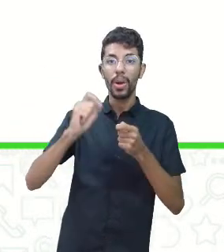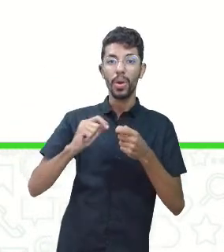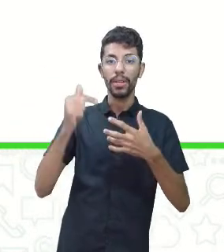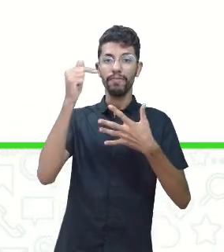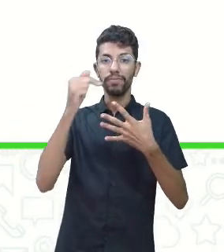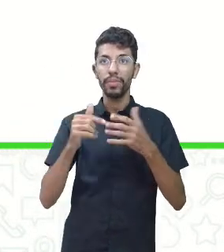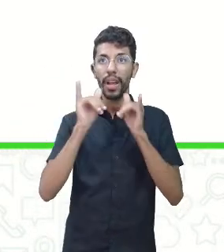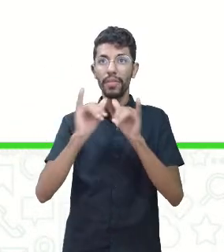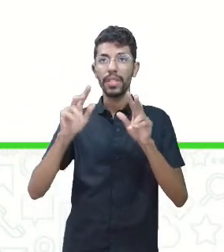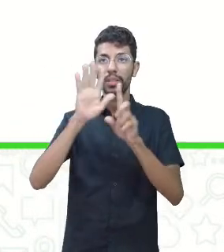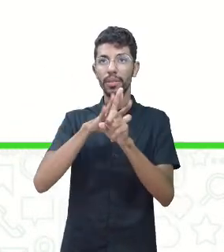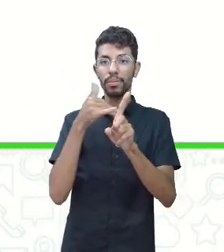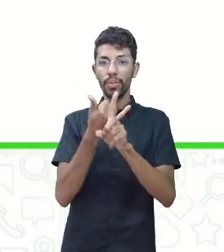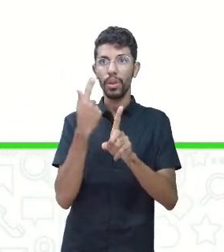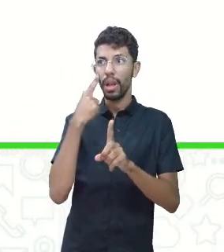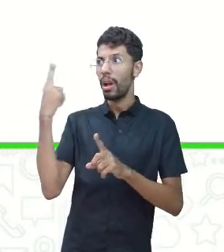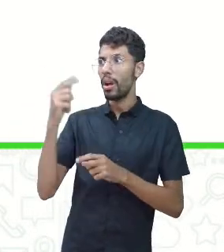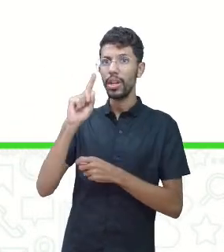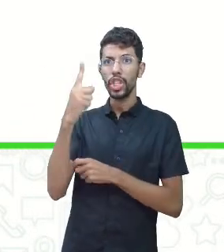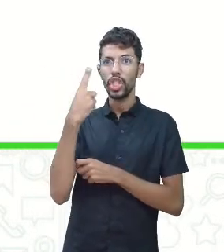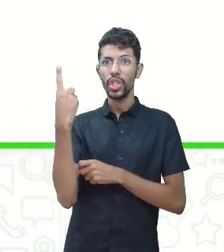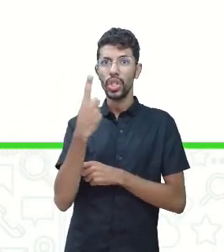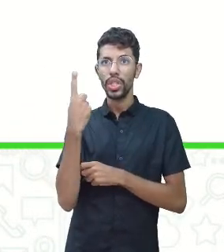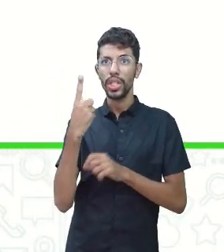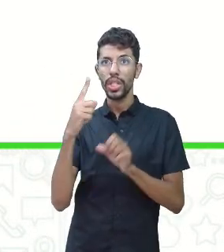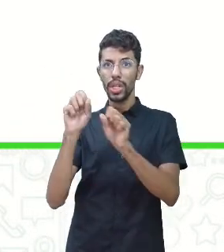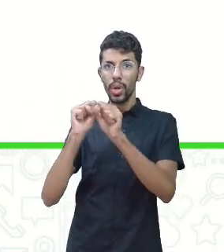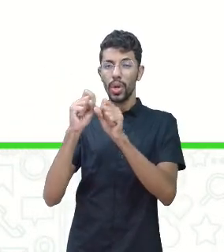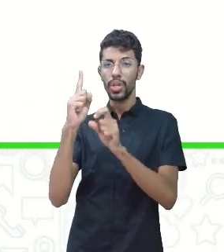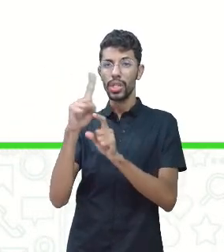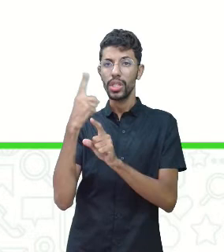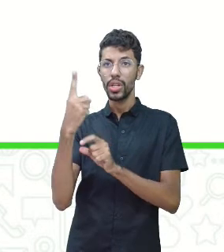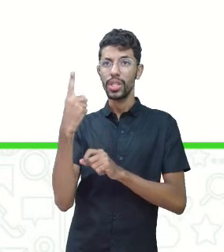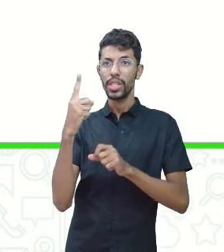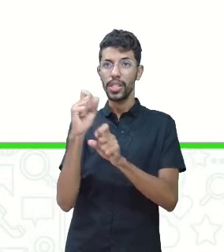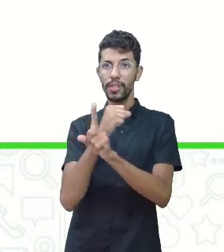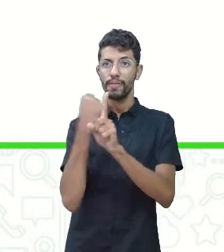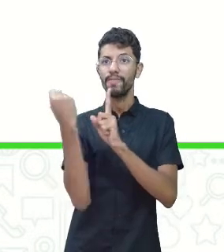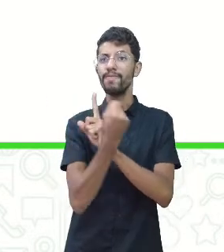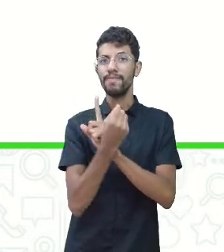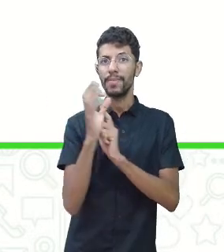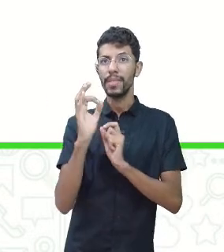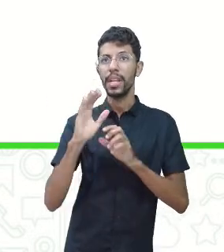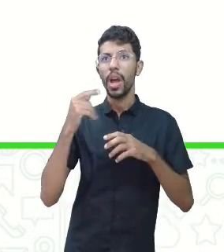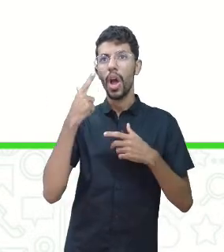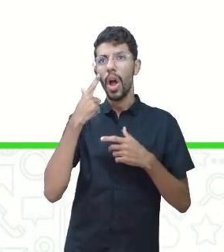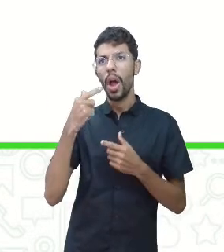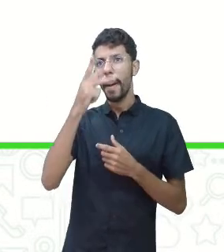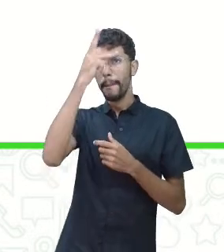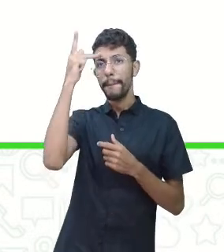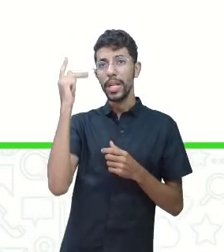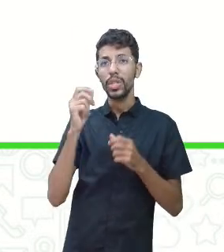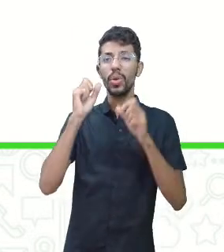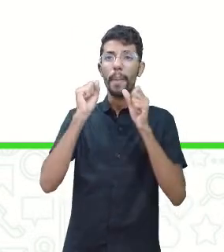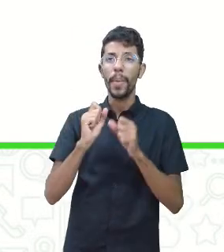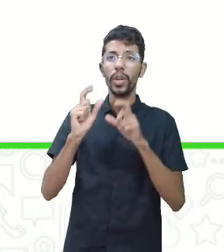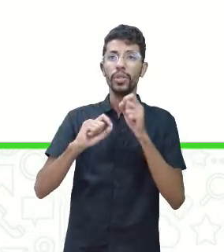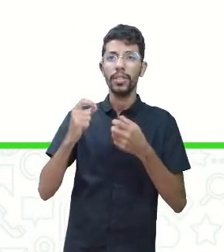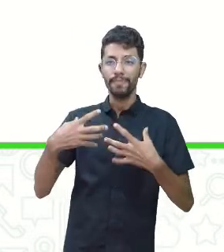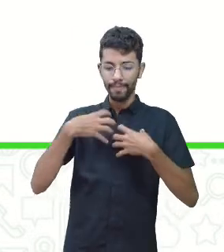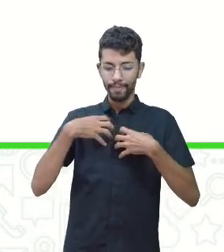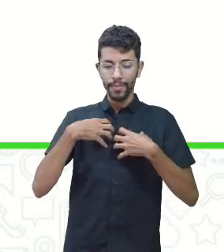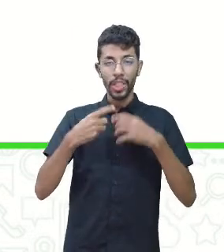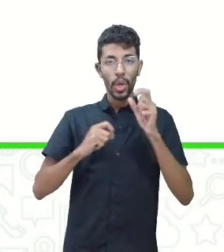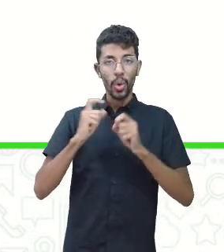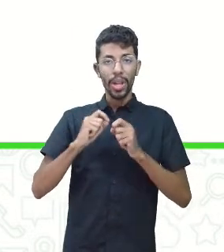O isolamento social. A vítima pode se ver como alguém que pertence,